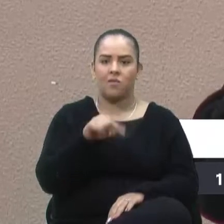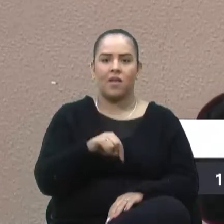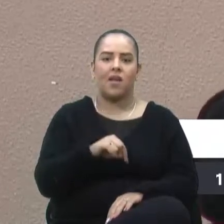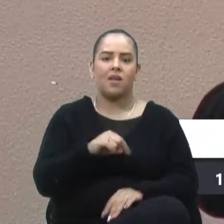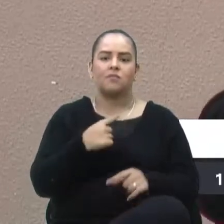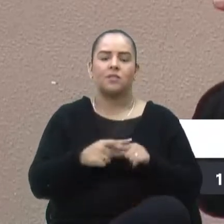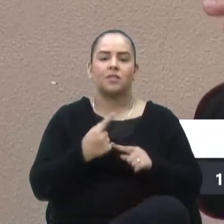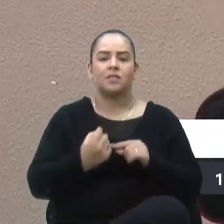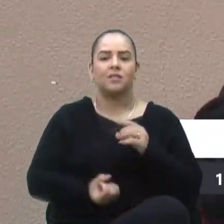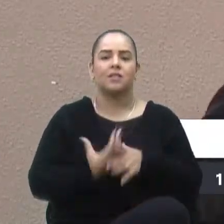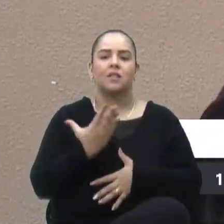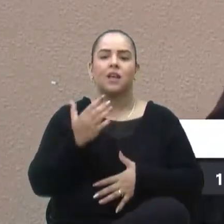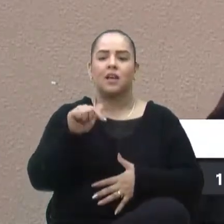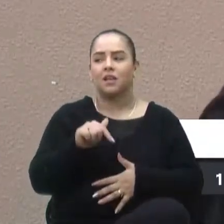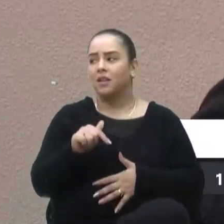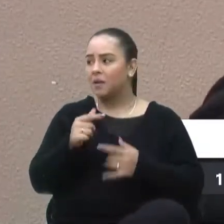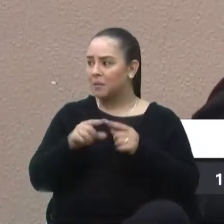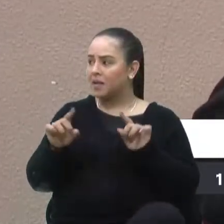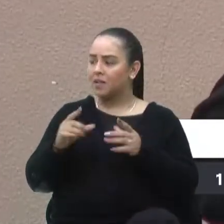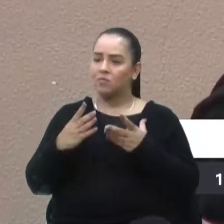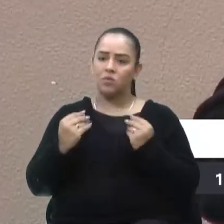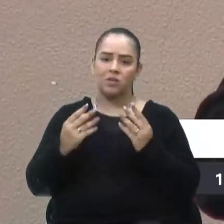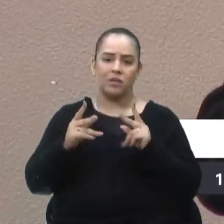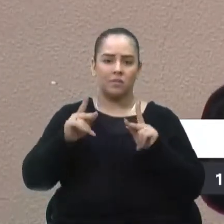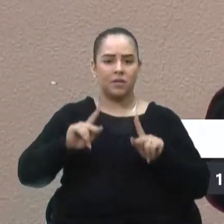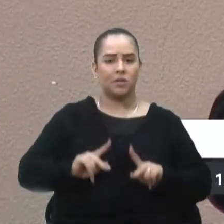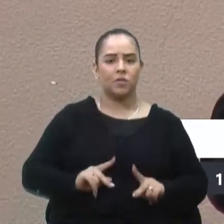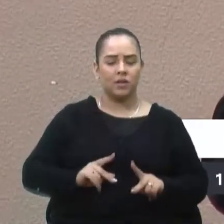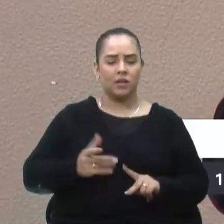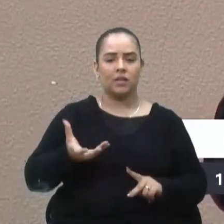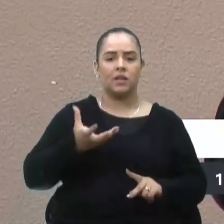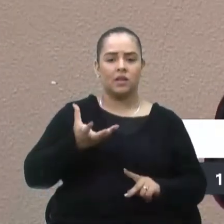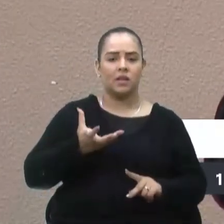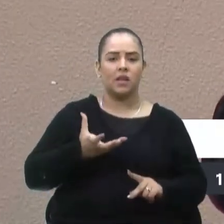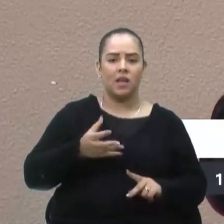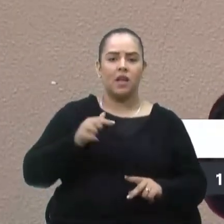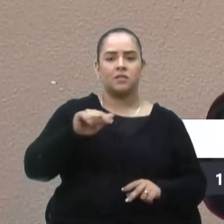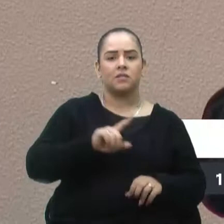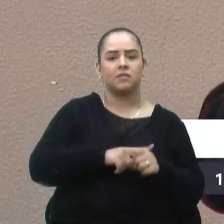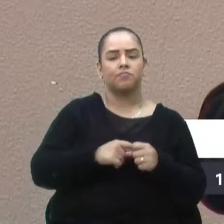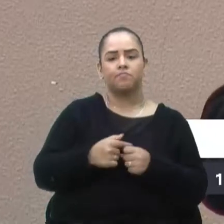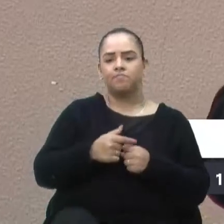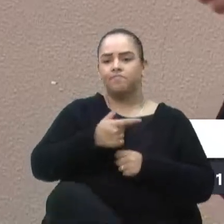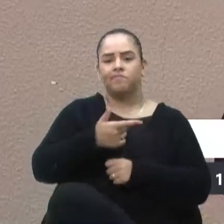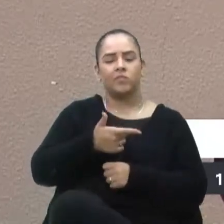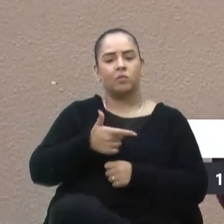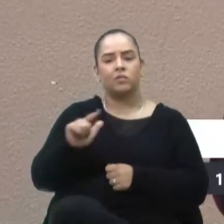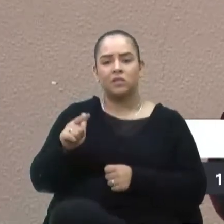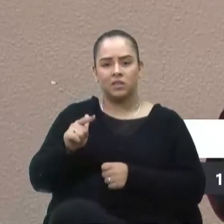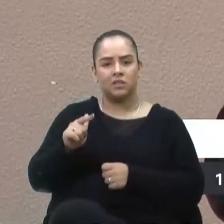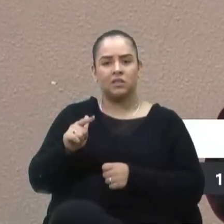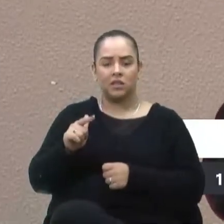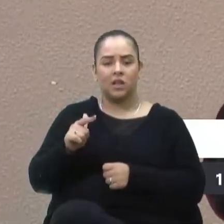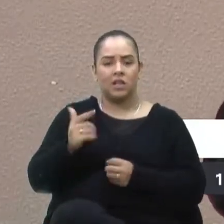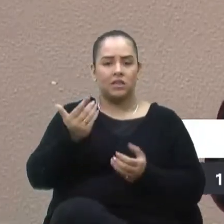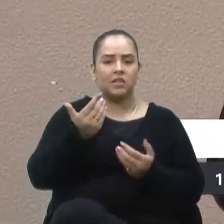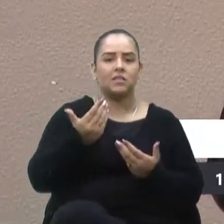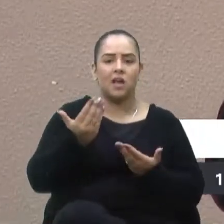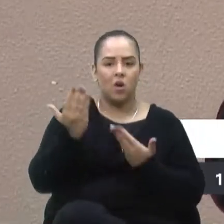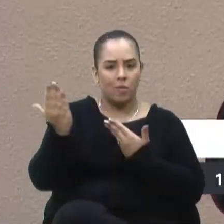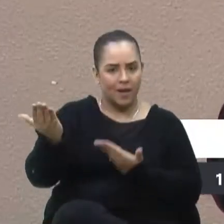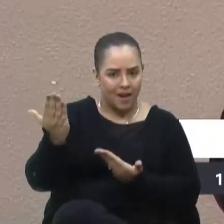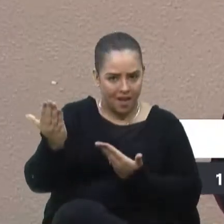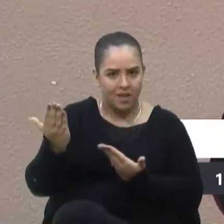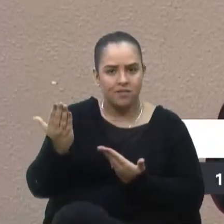crie aqui dentro, mas que muitas pessoas que fizeram a diferença na nossa cidade não são reconhecidas, principalmente em vida. Bom, quanto à